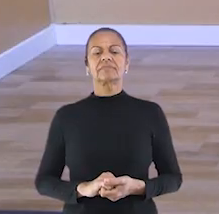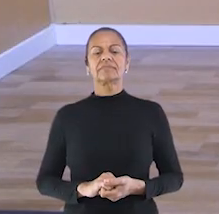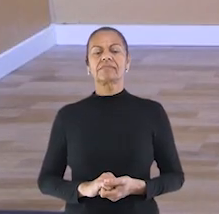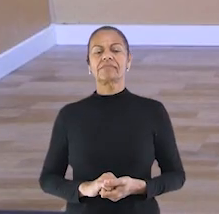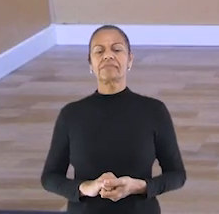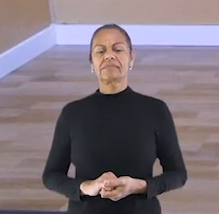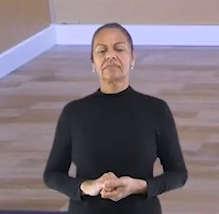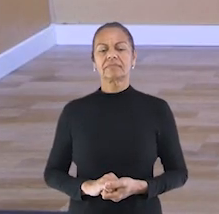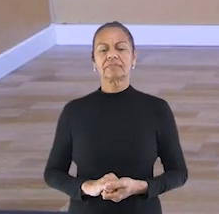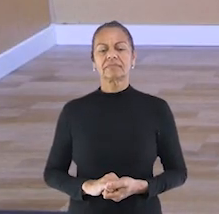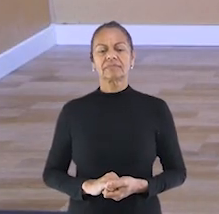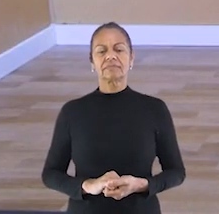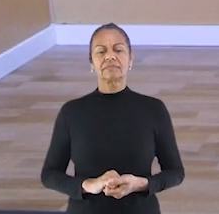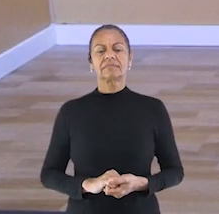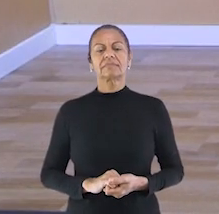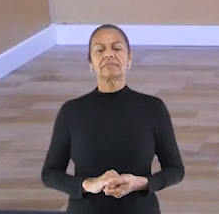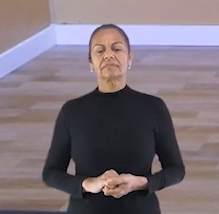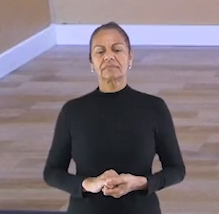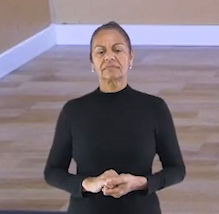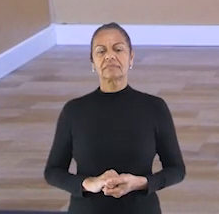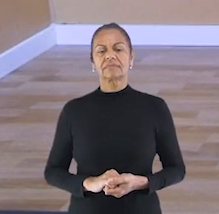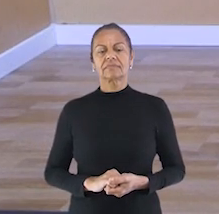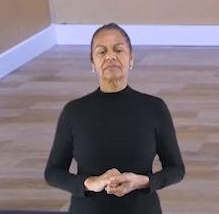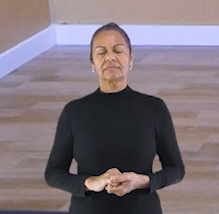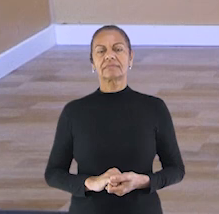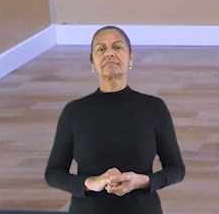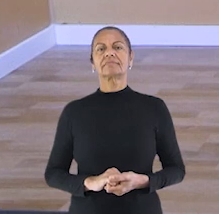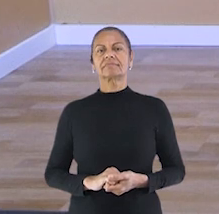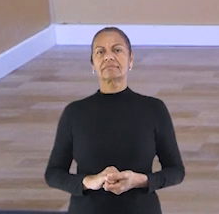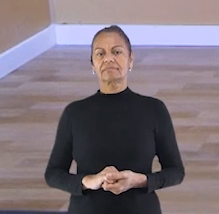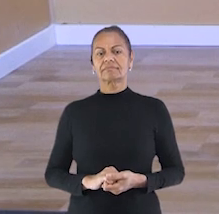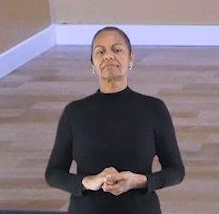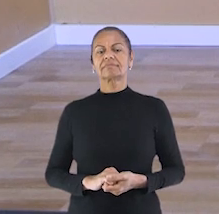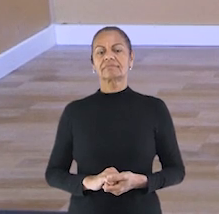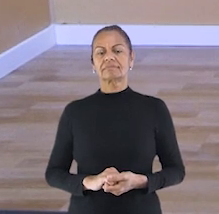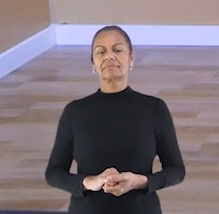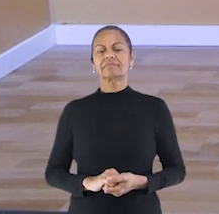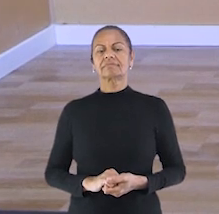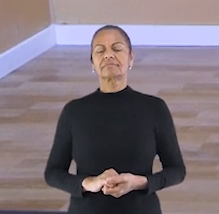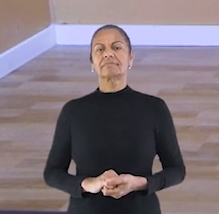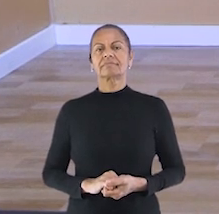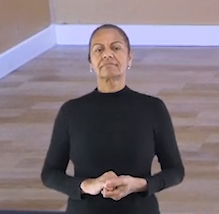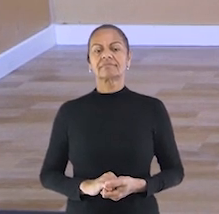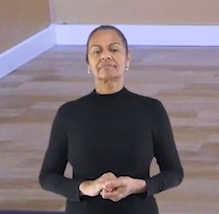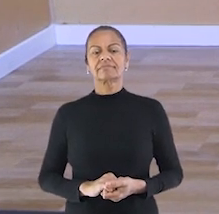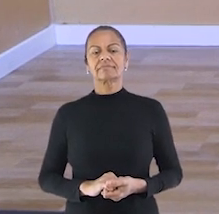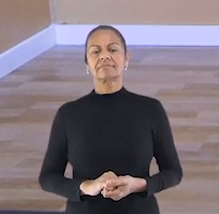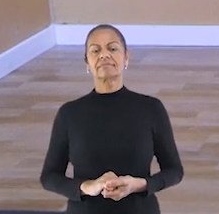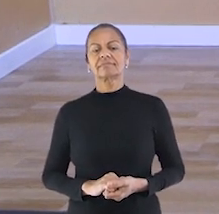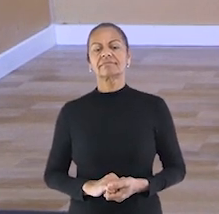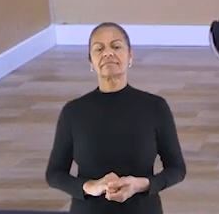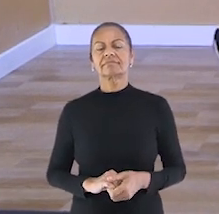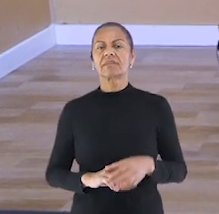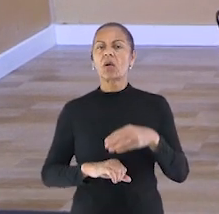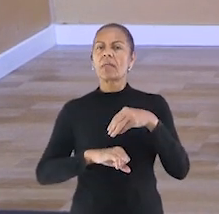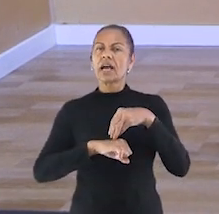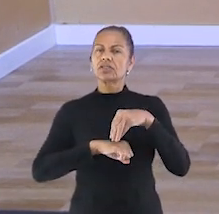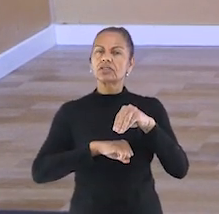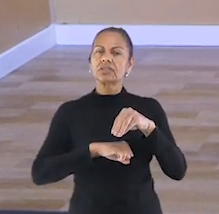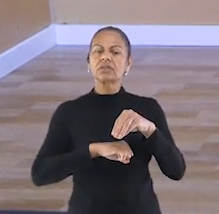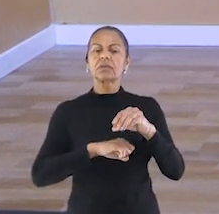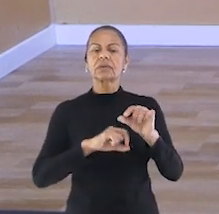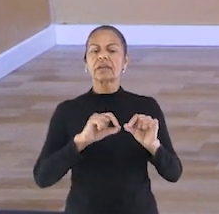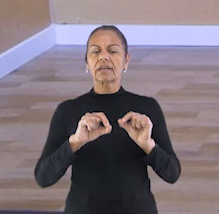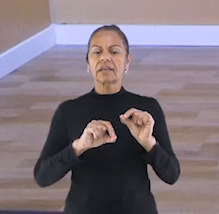Também podemos fazer ela isométrica. Segurar lá em cima. Beleza? Só